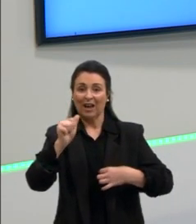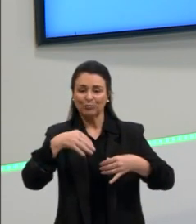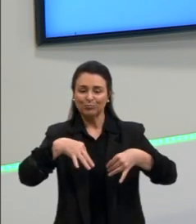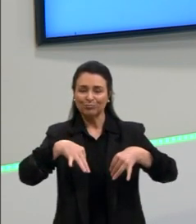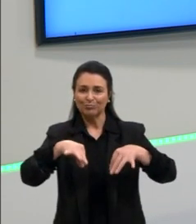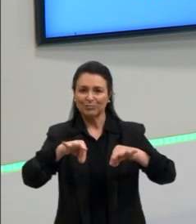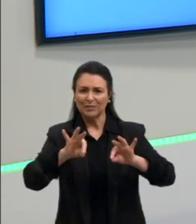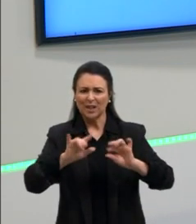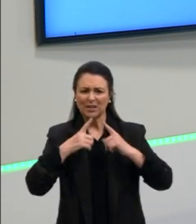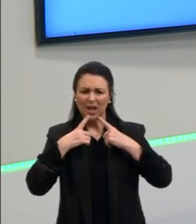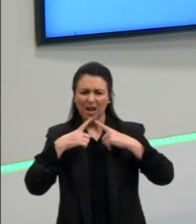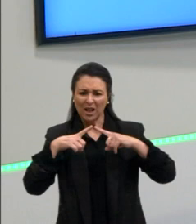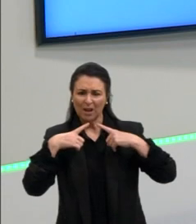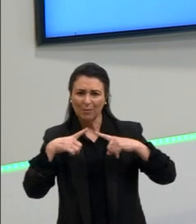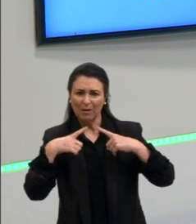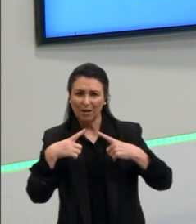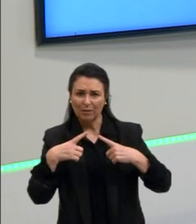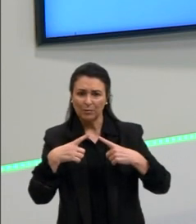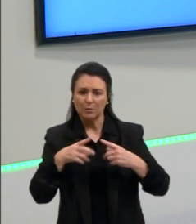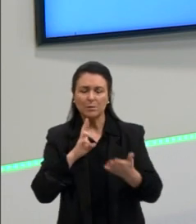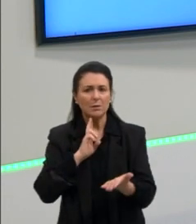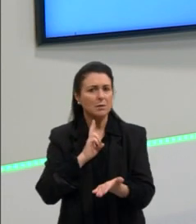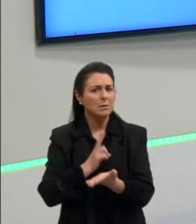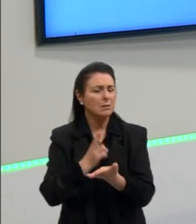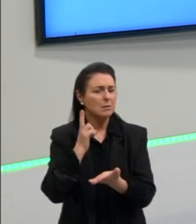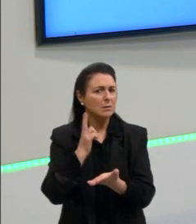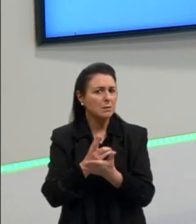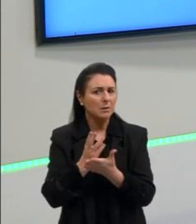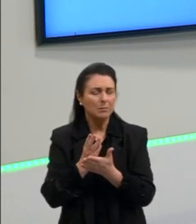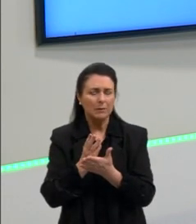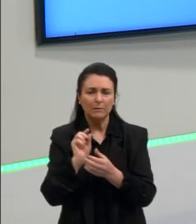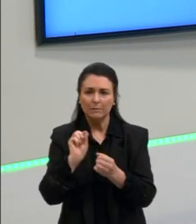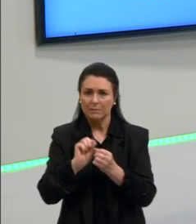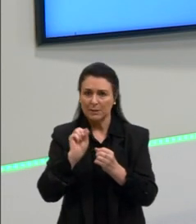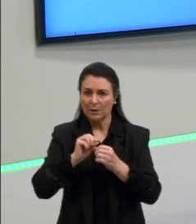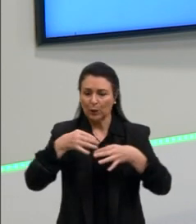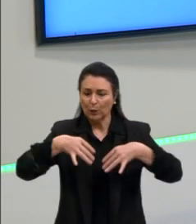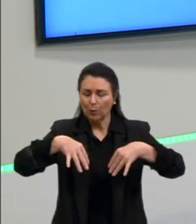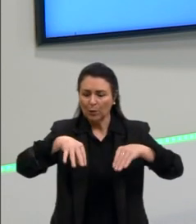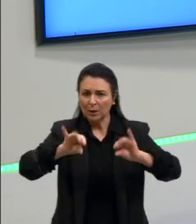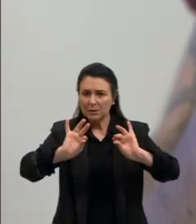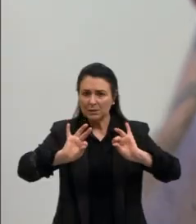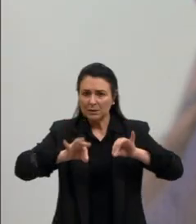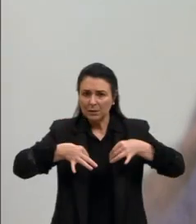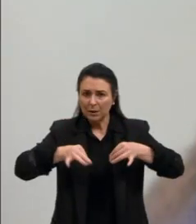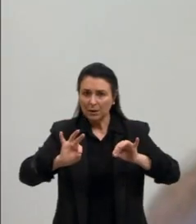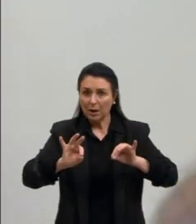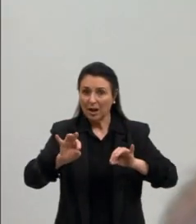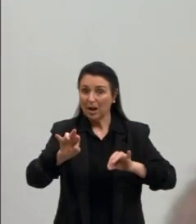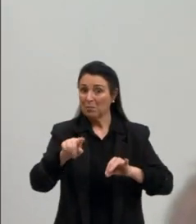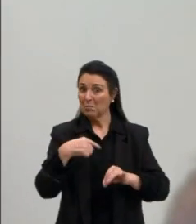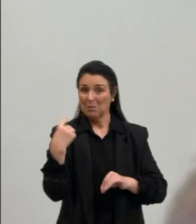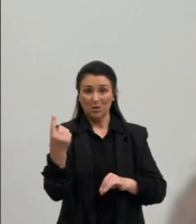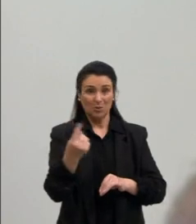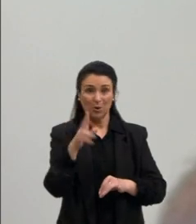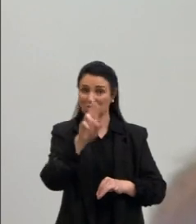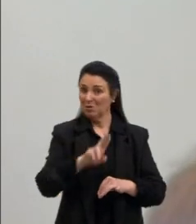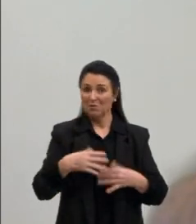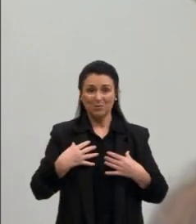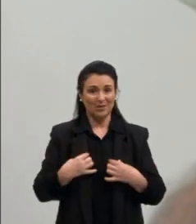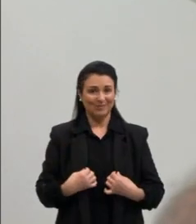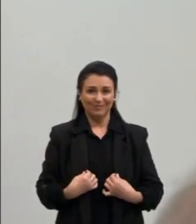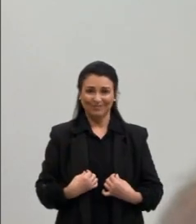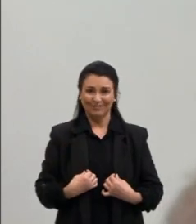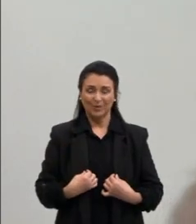Sempre teceremos panos de seda, e nem por isso vestiremos melhor. Seremos sempre pobres